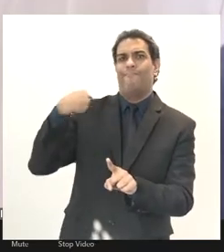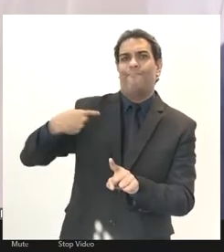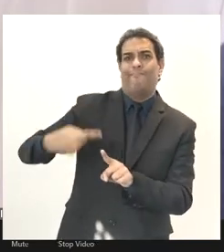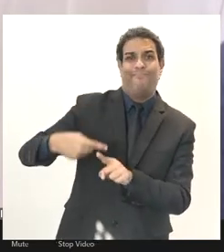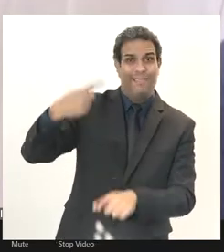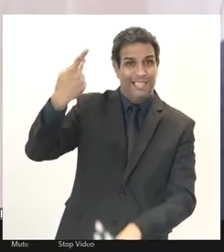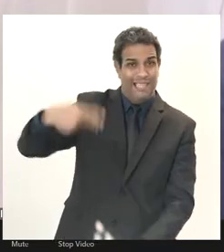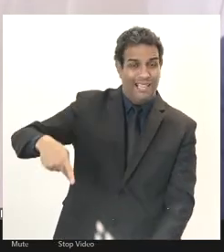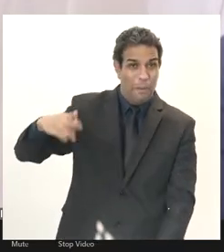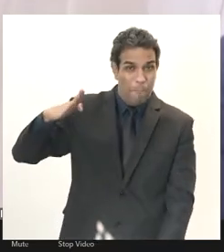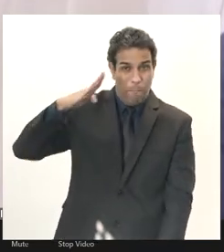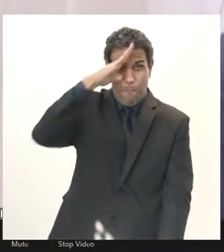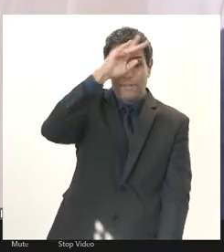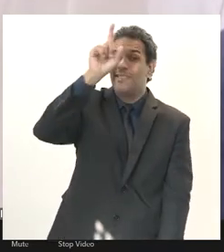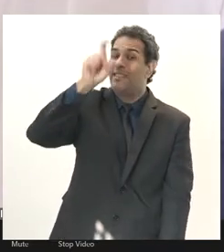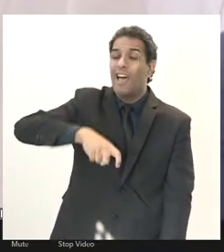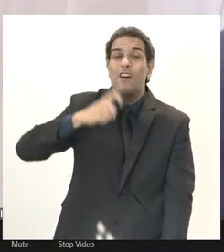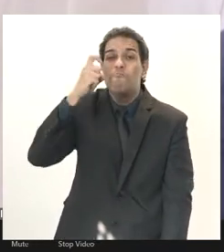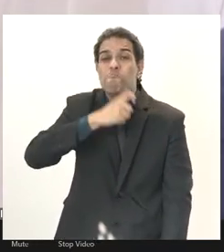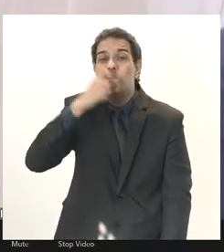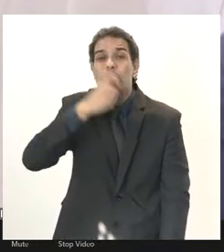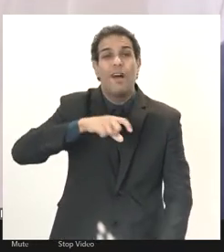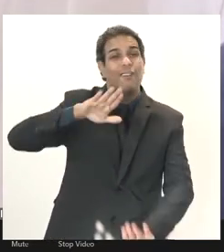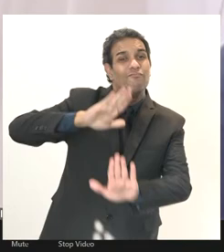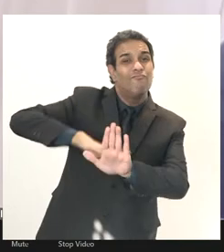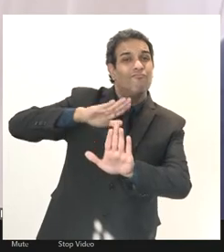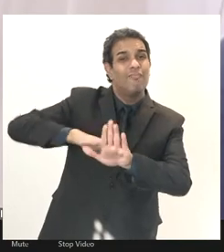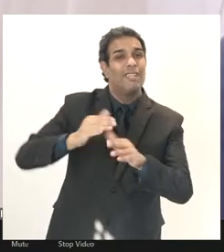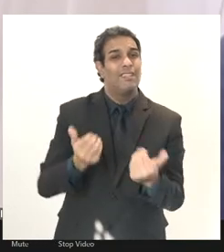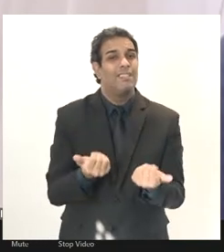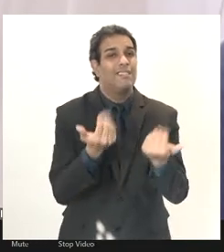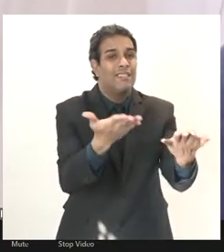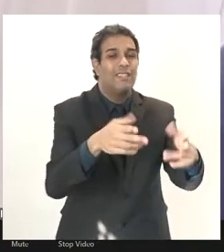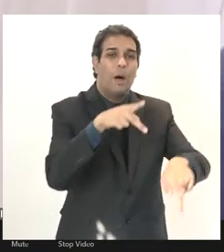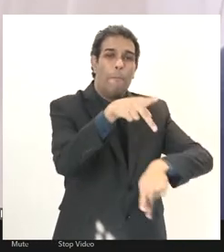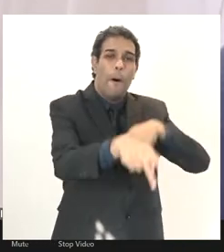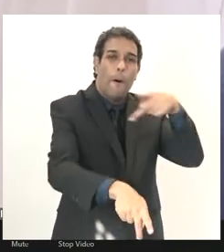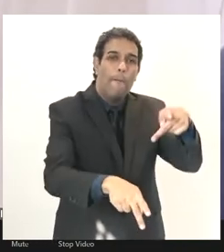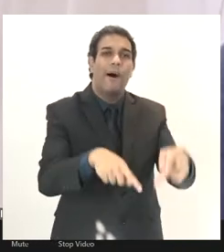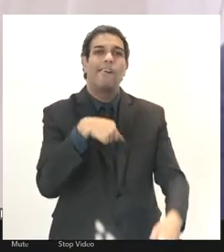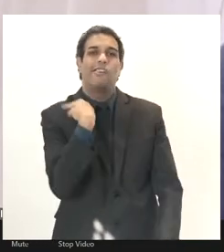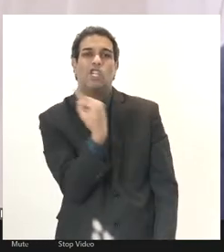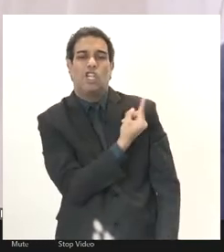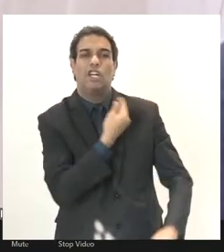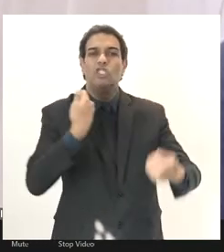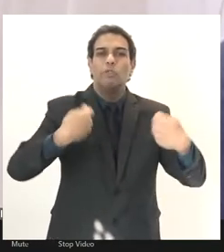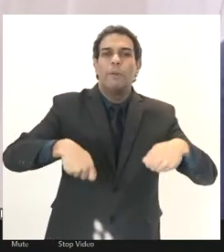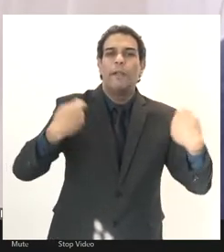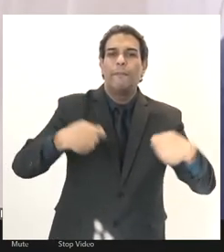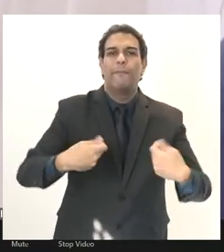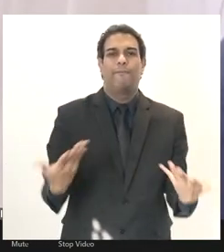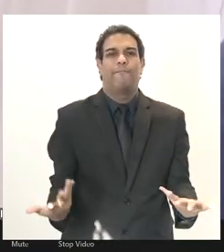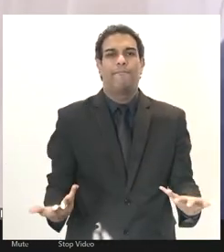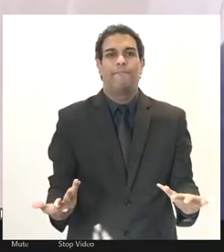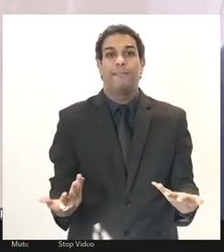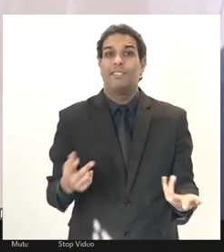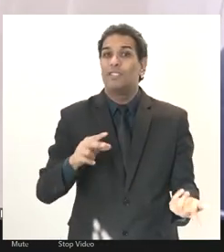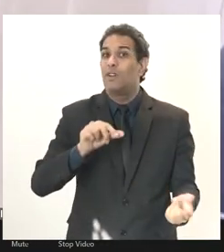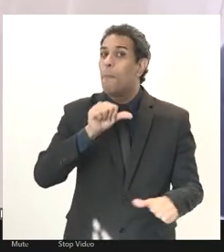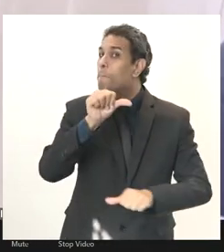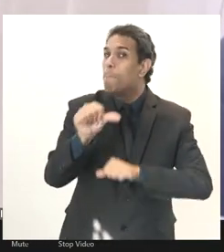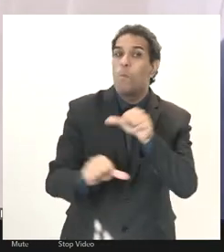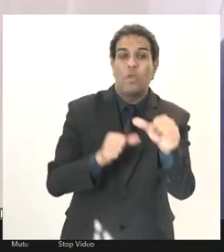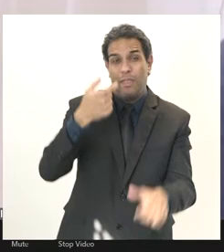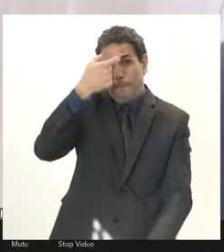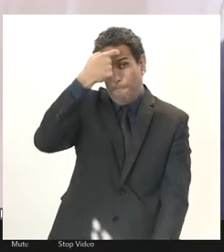mentiras dadas ao povo e a gente precisa desconstruir isso e como que a gente desconstrói isso